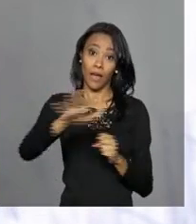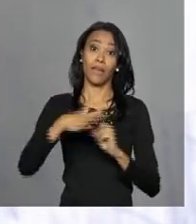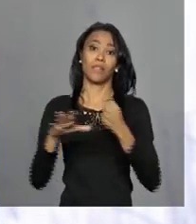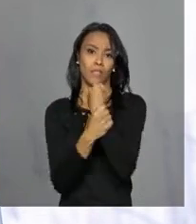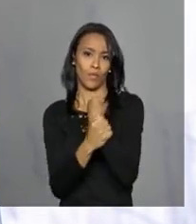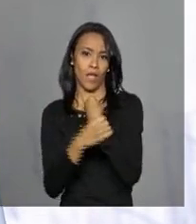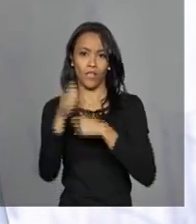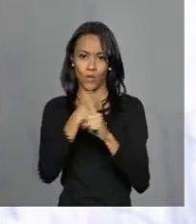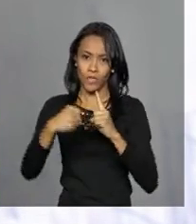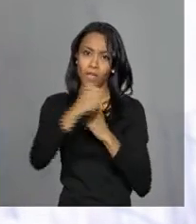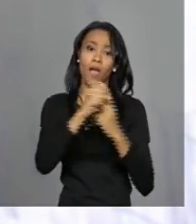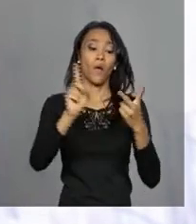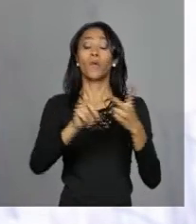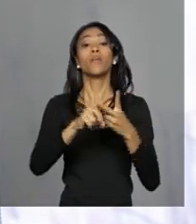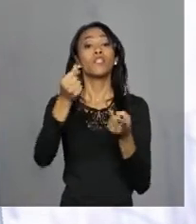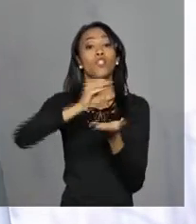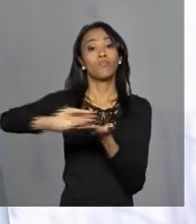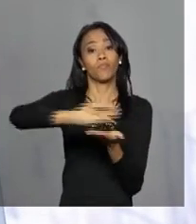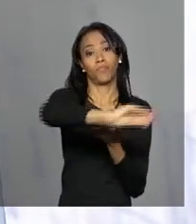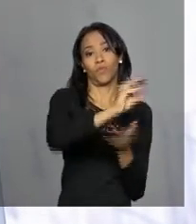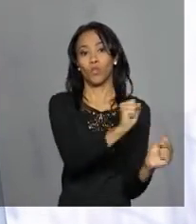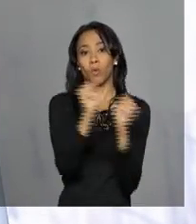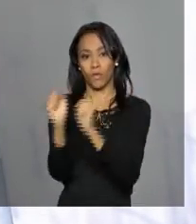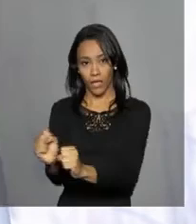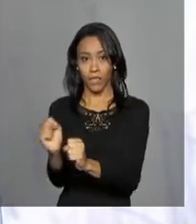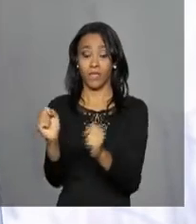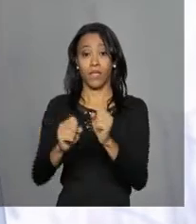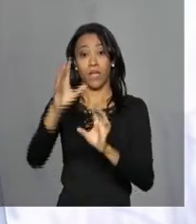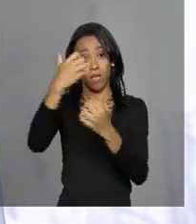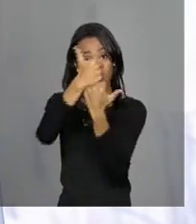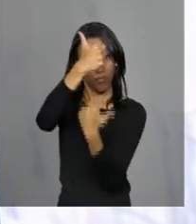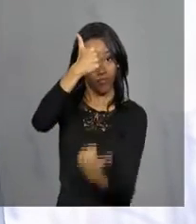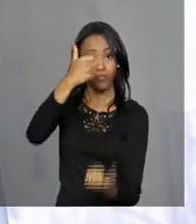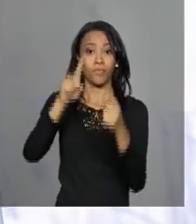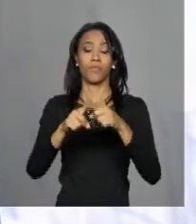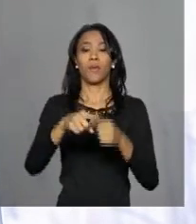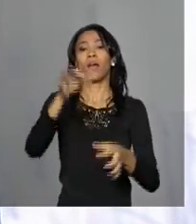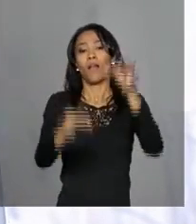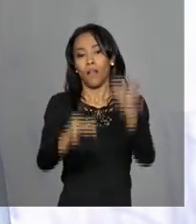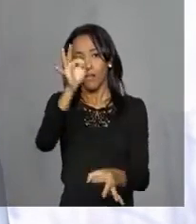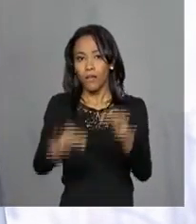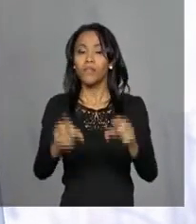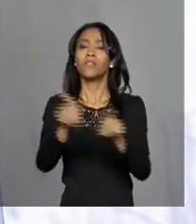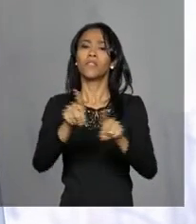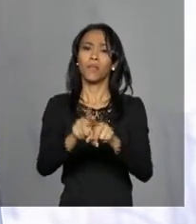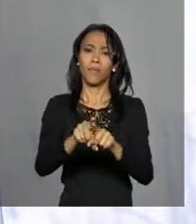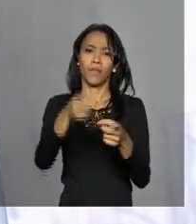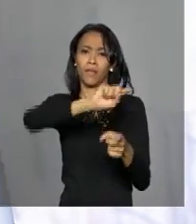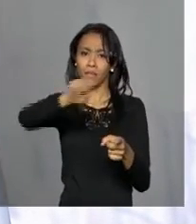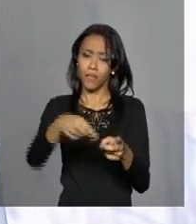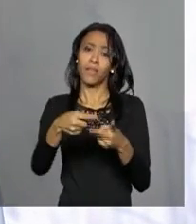e dos investimentos dos poderes públicos, incluindo aí o Poder Executivo, o Legislativo, o Judiciário, as empresas